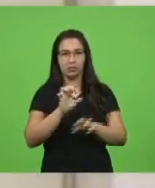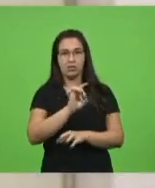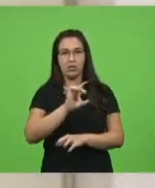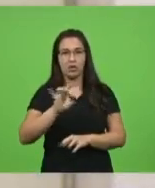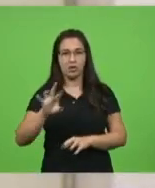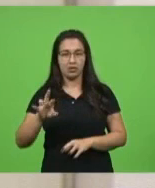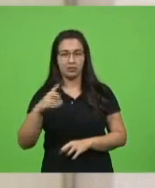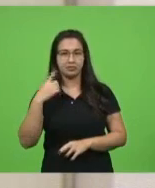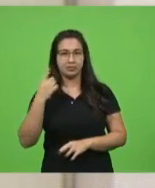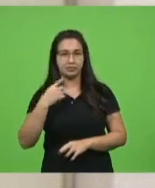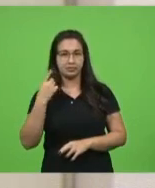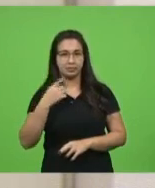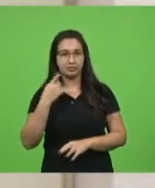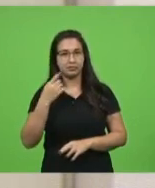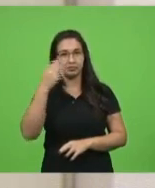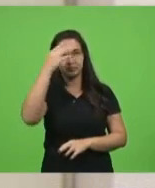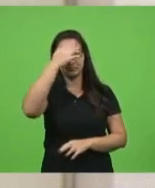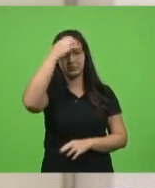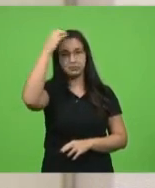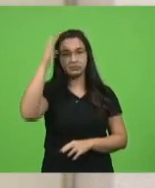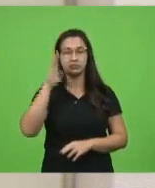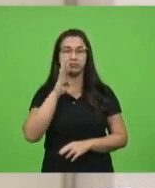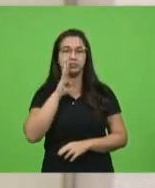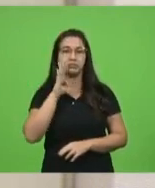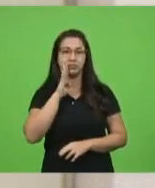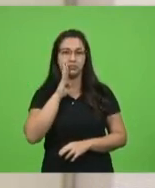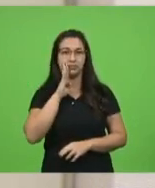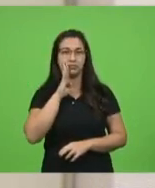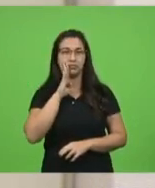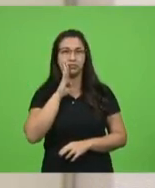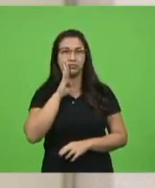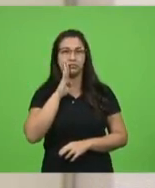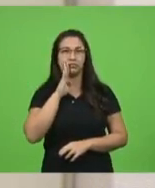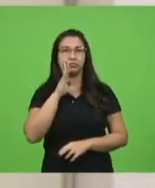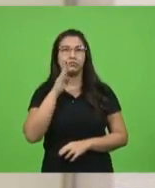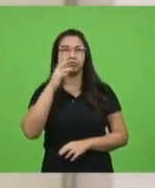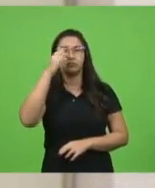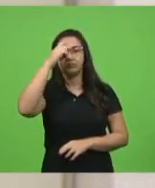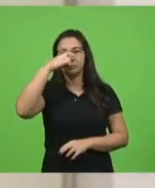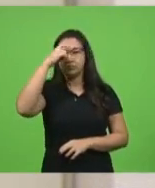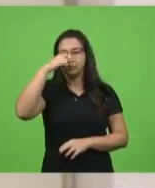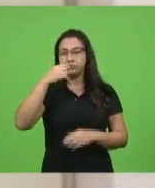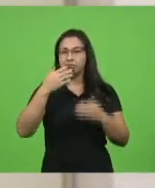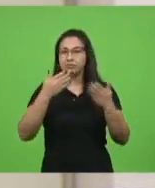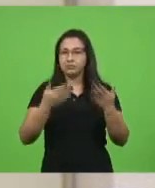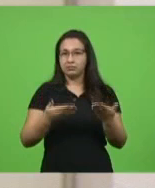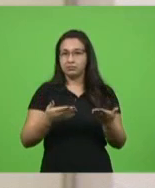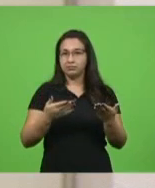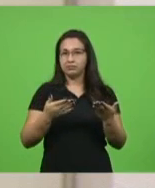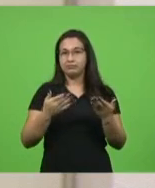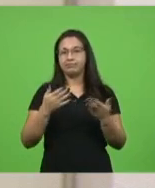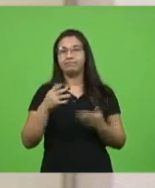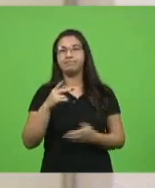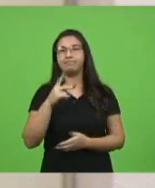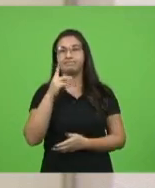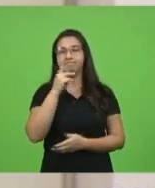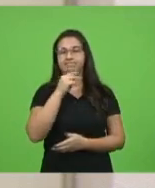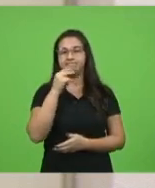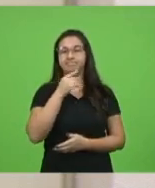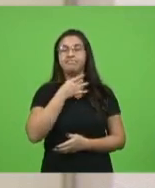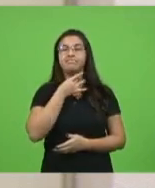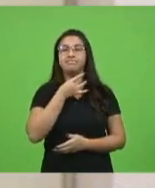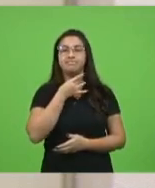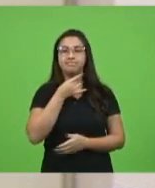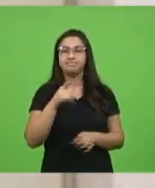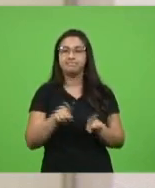Coronel Mocelin, Nilson Berlanda, Maurício Scudlark, José Milton Schaeffer e Valdir Cobalcini, bem como das senhoras